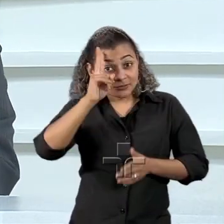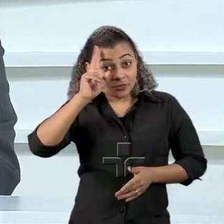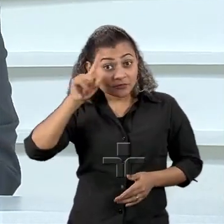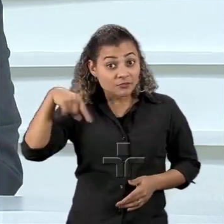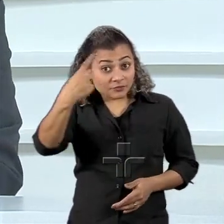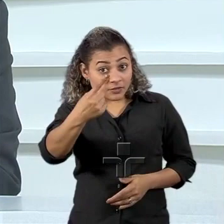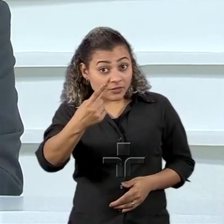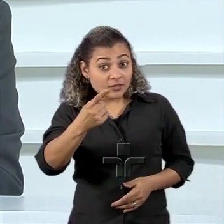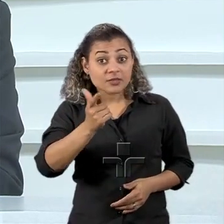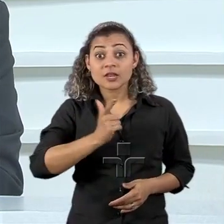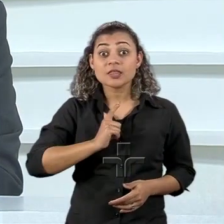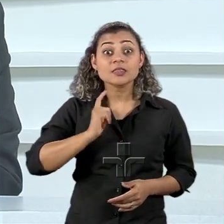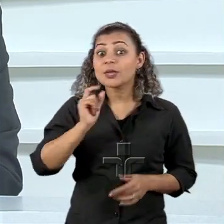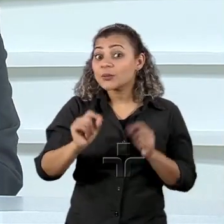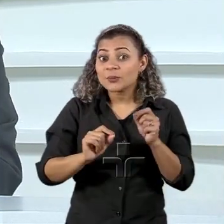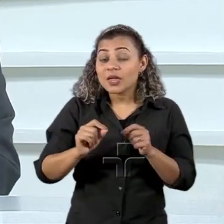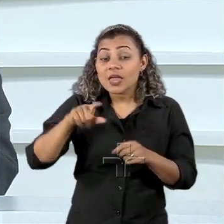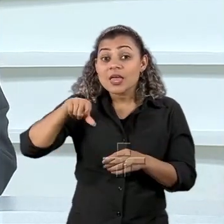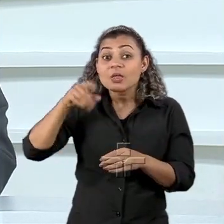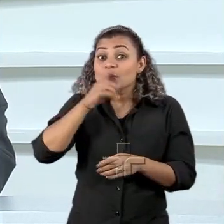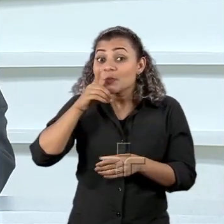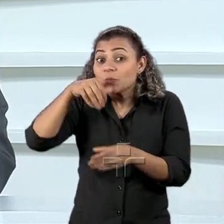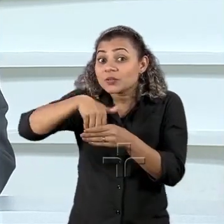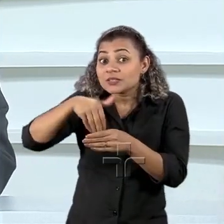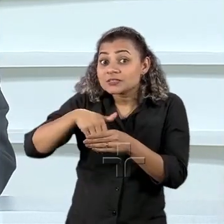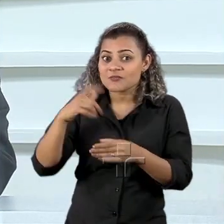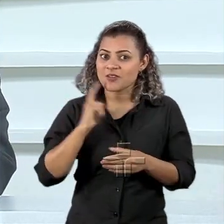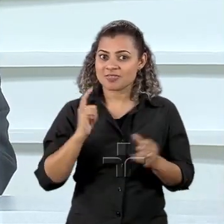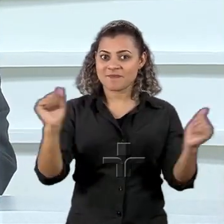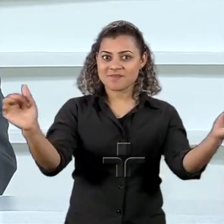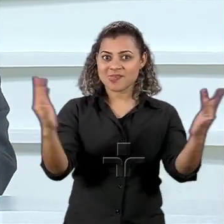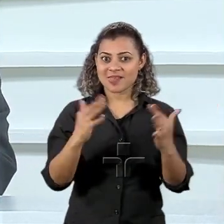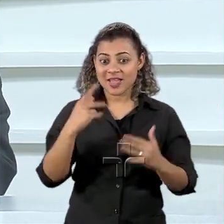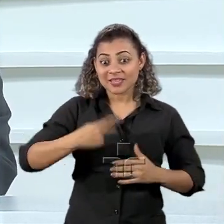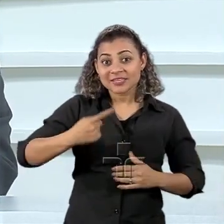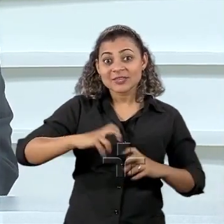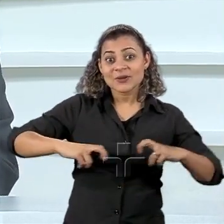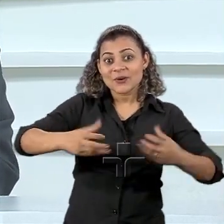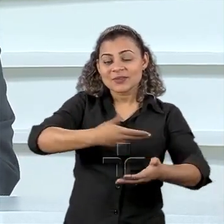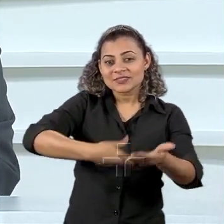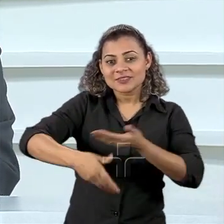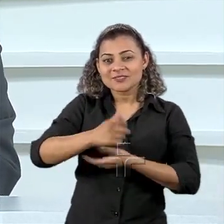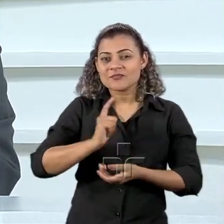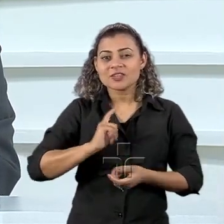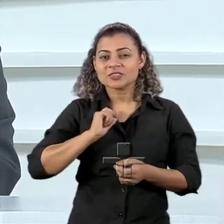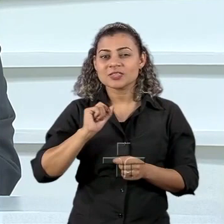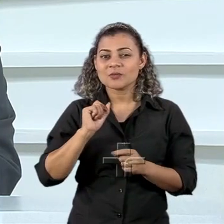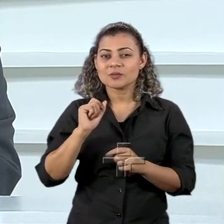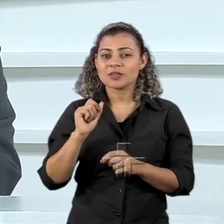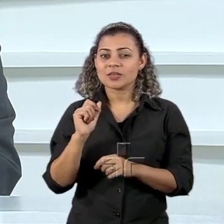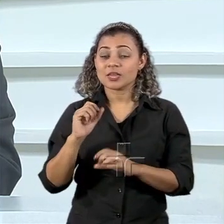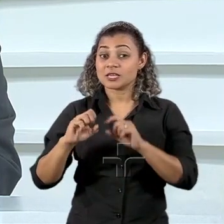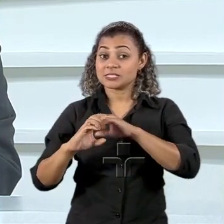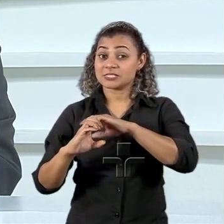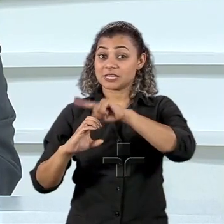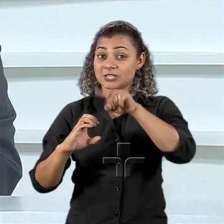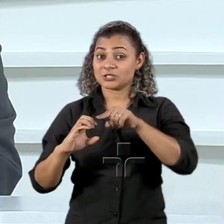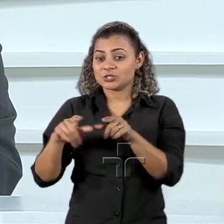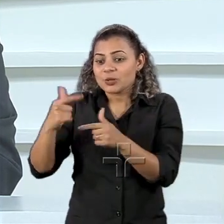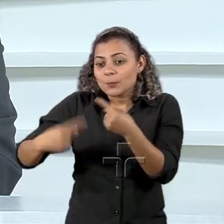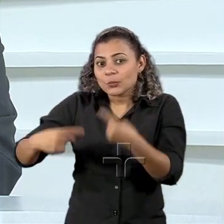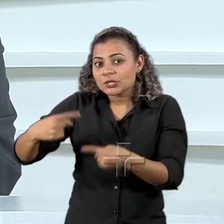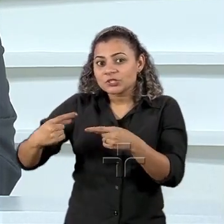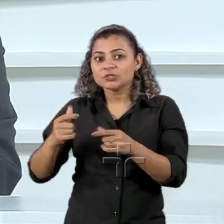8 dia seguinte das eleições vamos reunir aqui no Roda Viva uma bancada de cientistas políticos e jornalistas